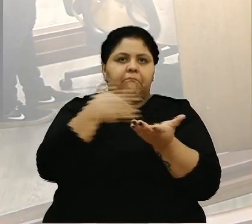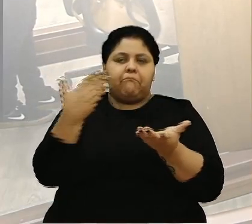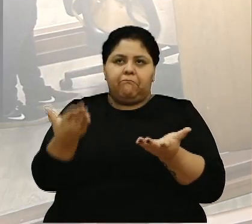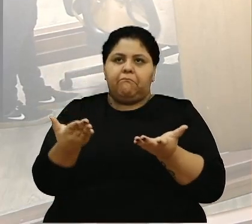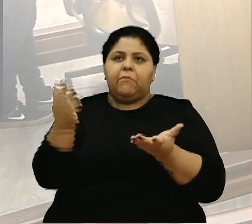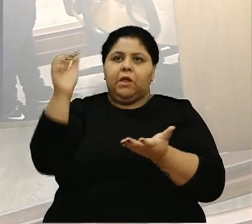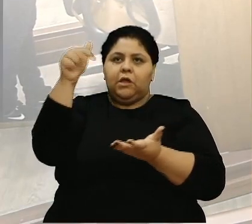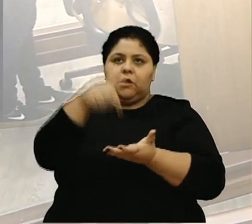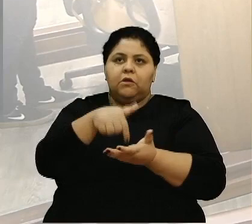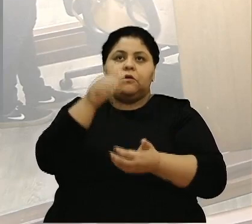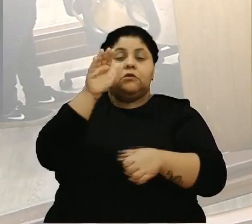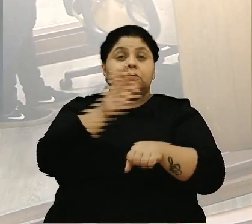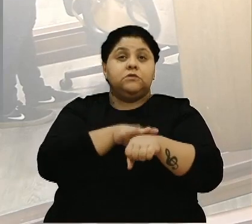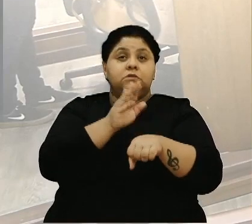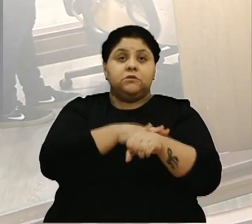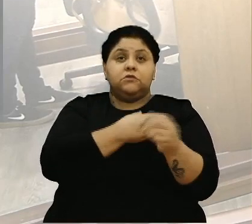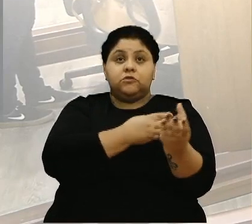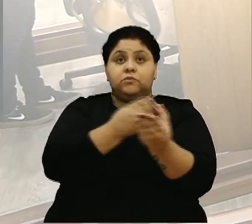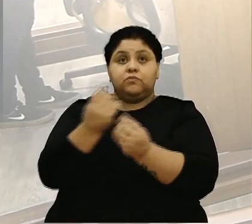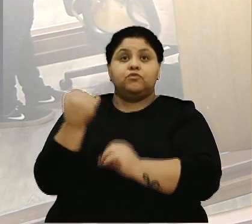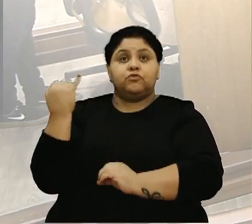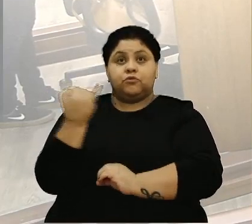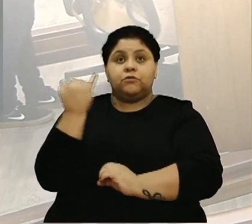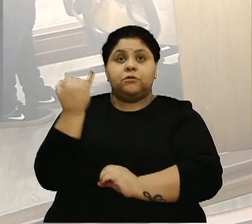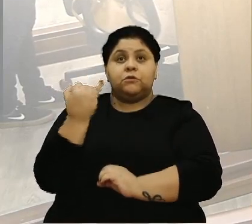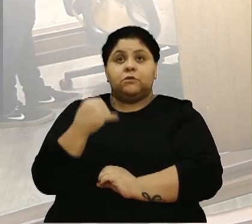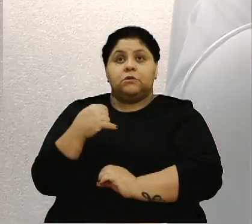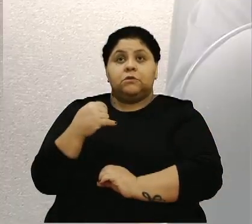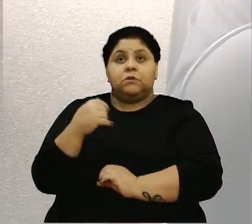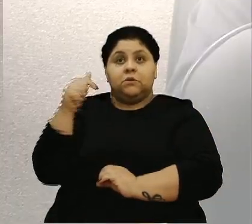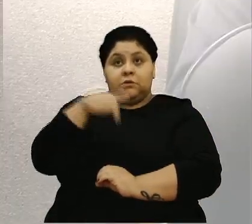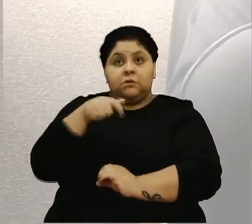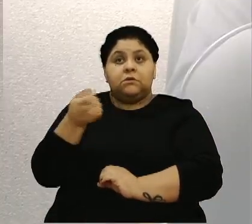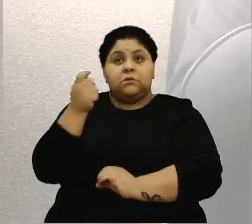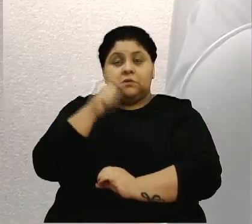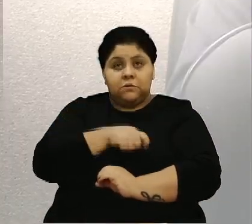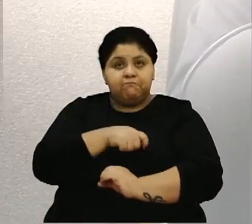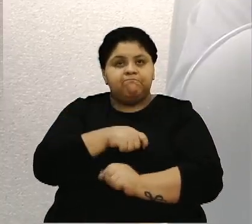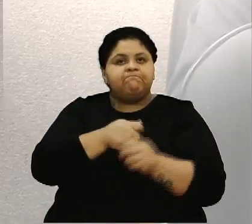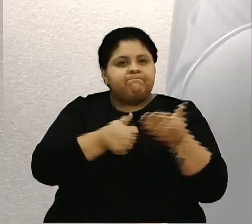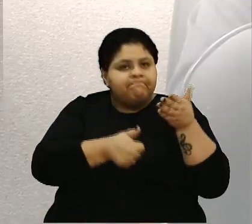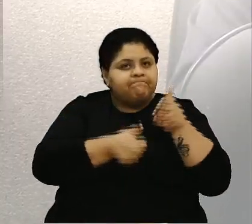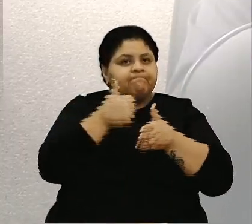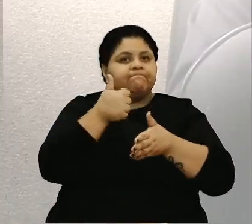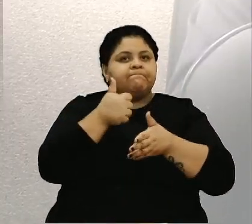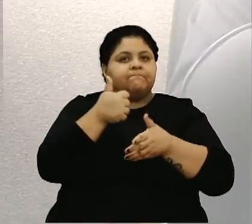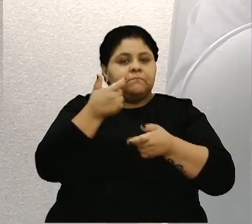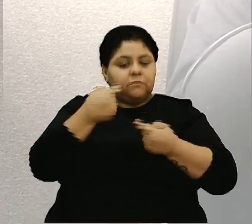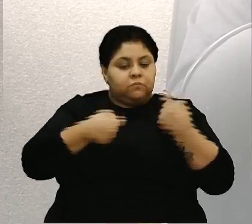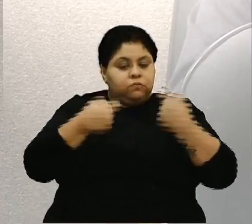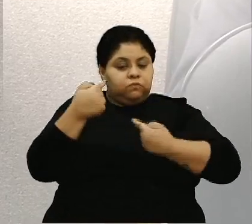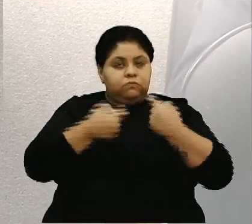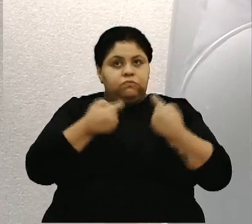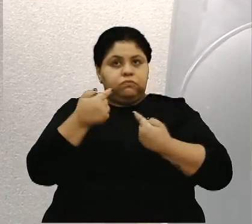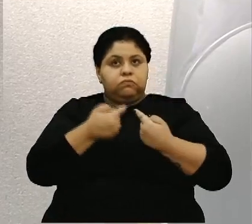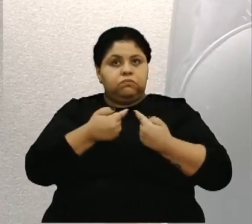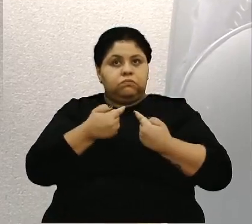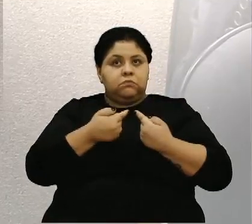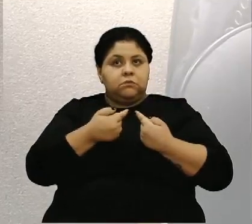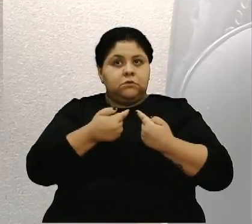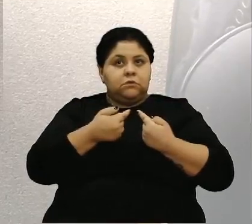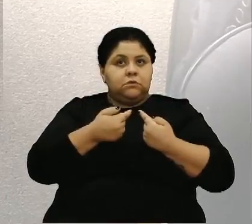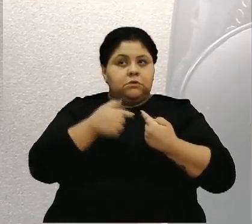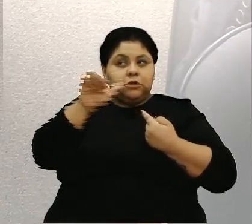este é um momento muito importante e que a gente precisa amadurecer e fazer debates, trazendo especialistas,